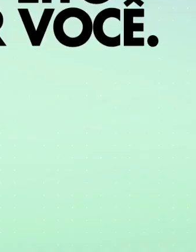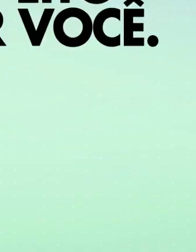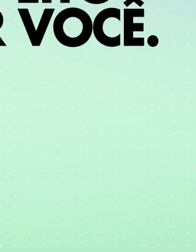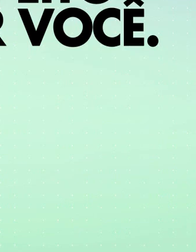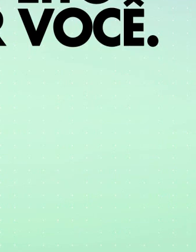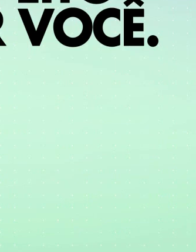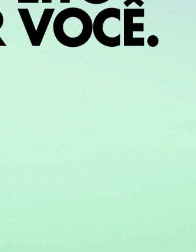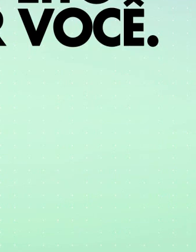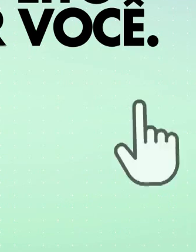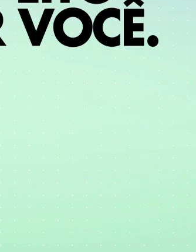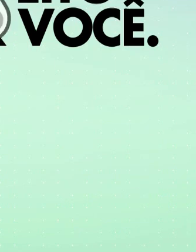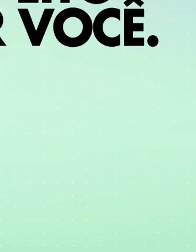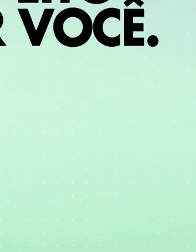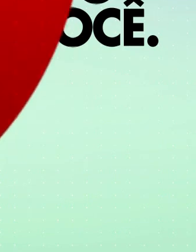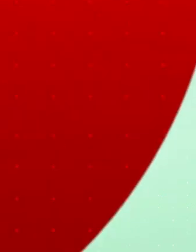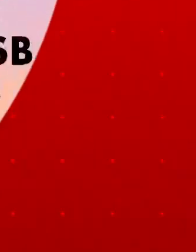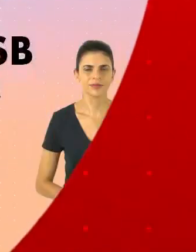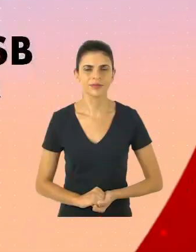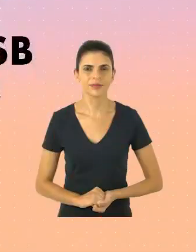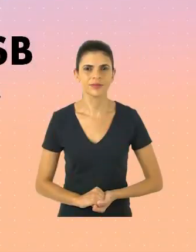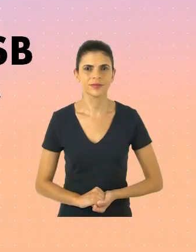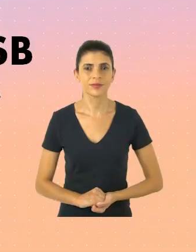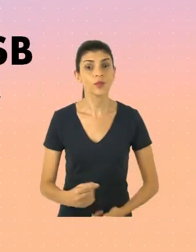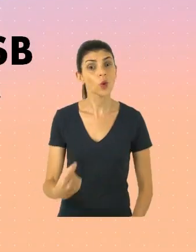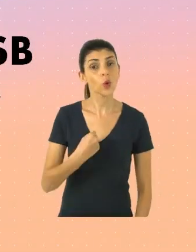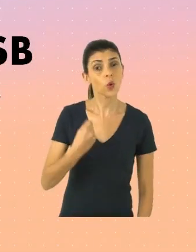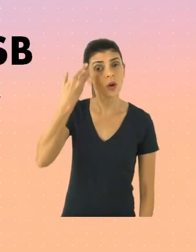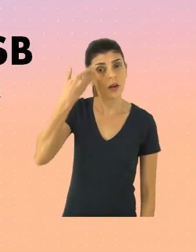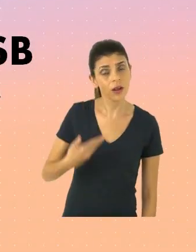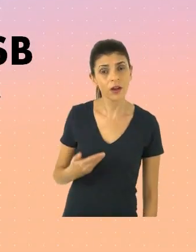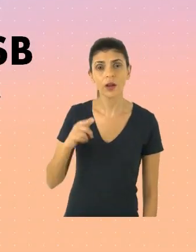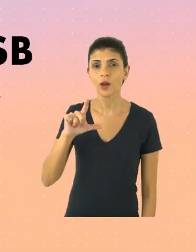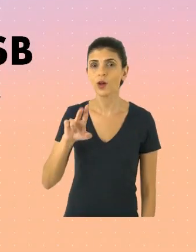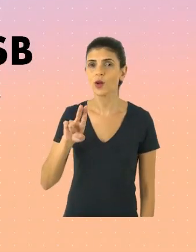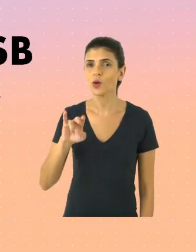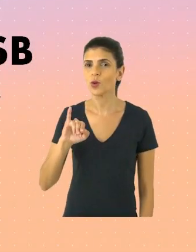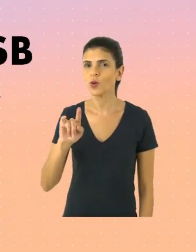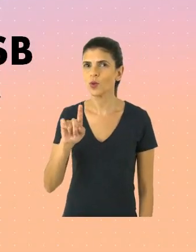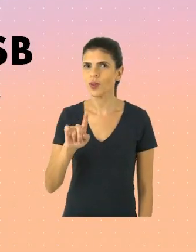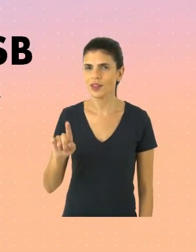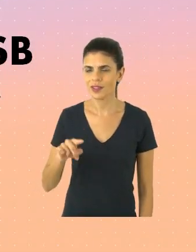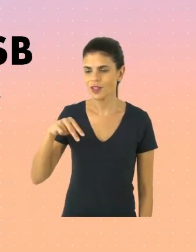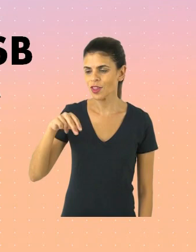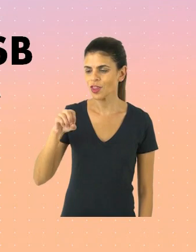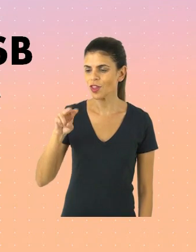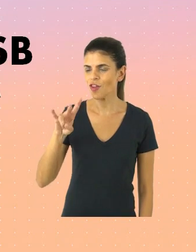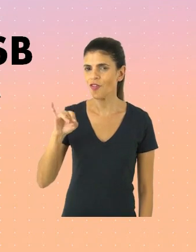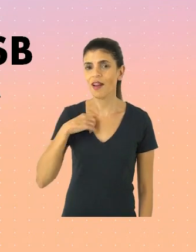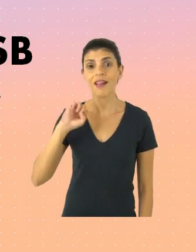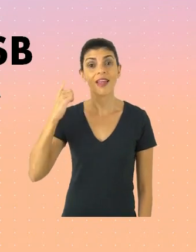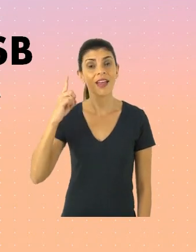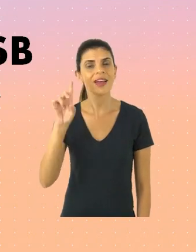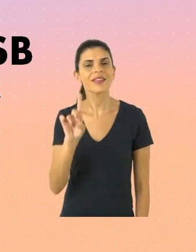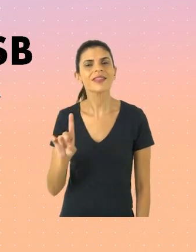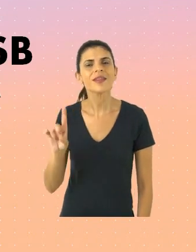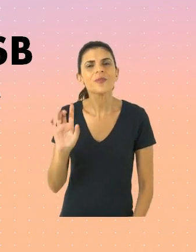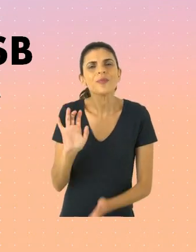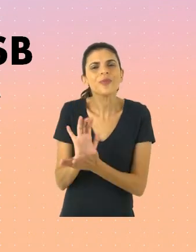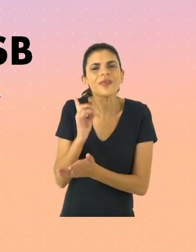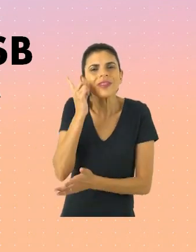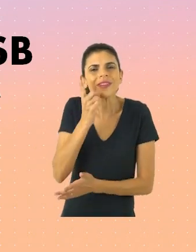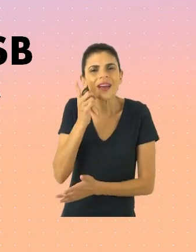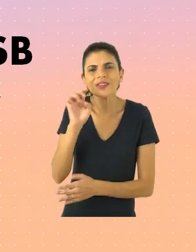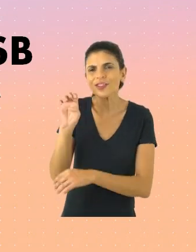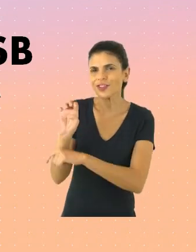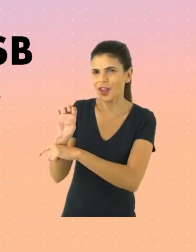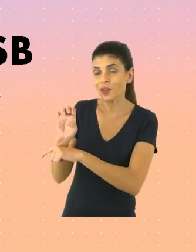40. Luiz Novaes, prefeito. Sou Luiz Novaes, ex-deputado estadual da década de 90